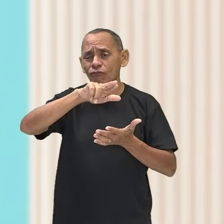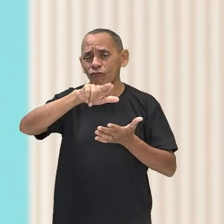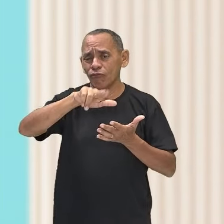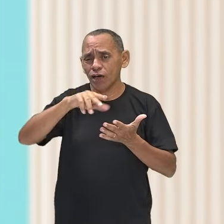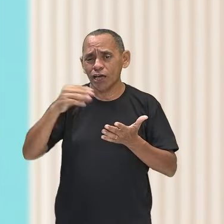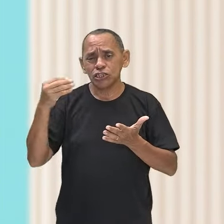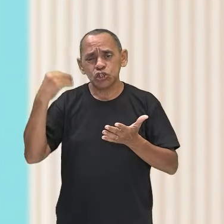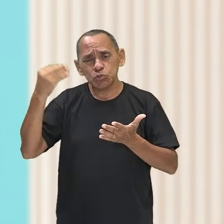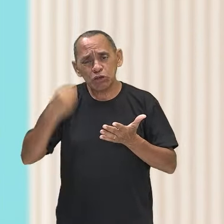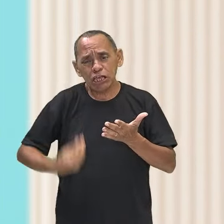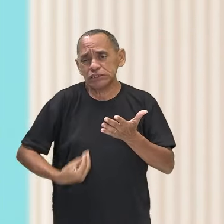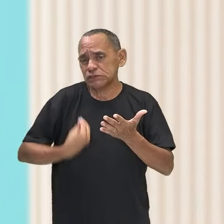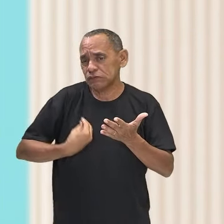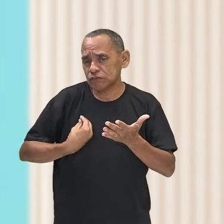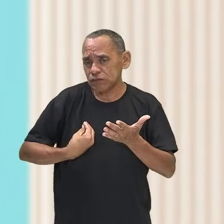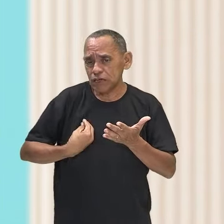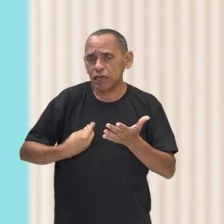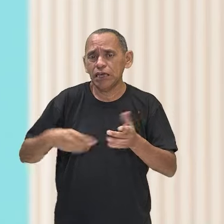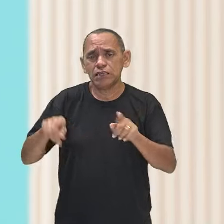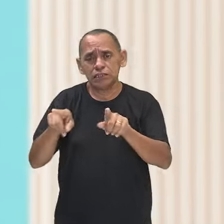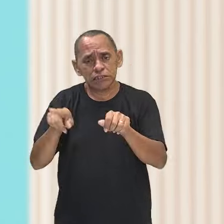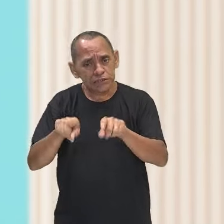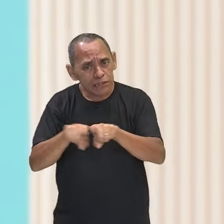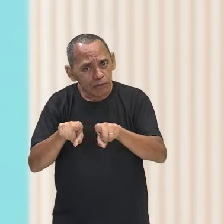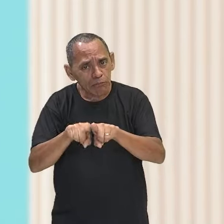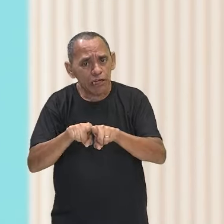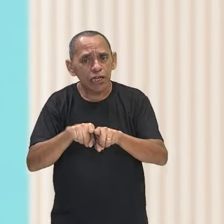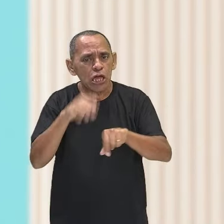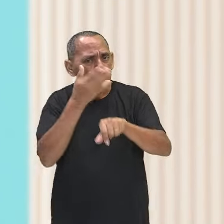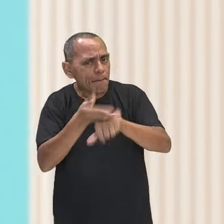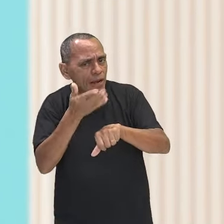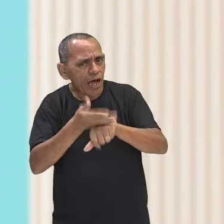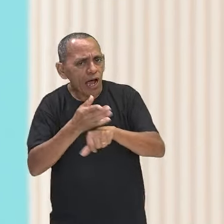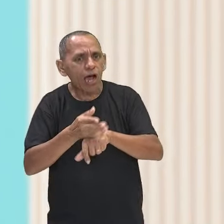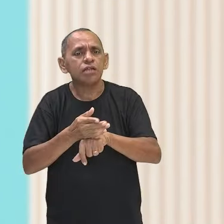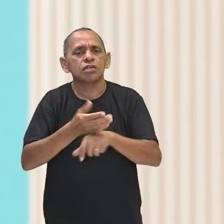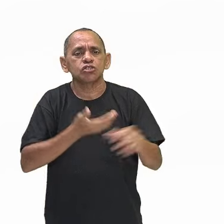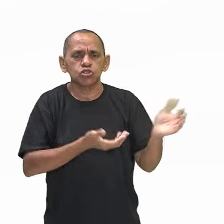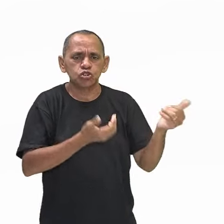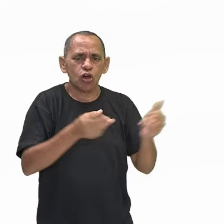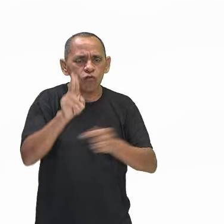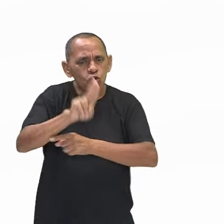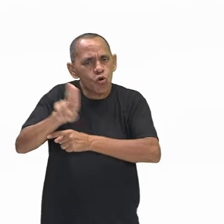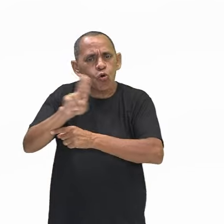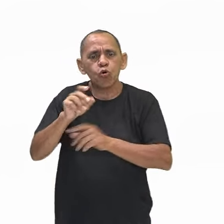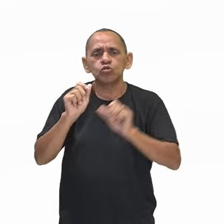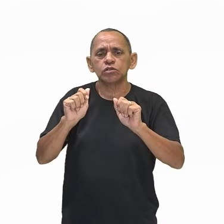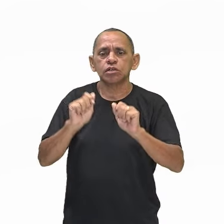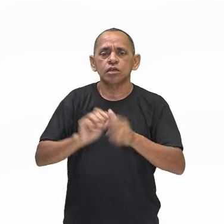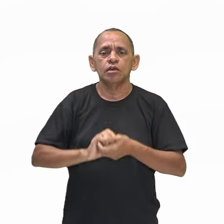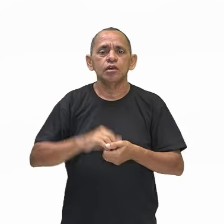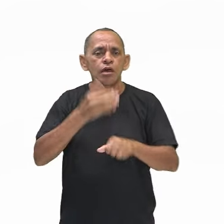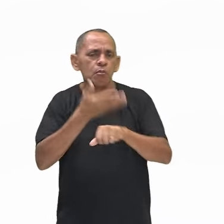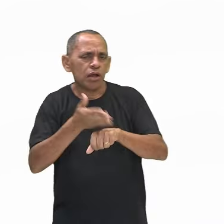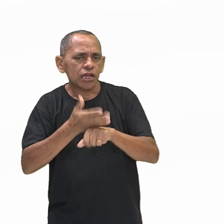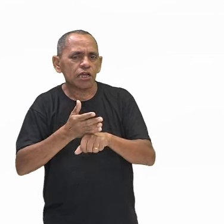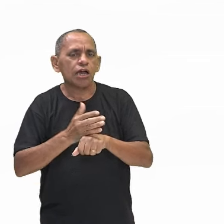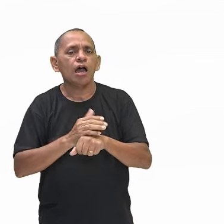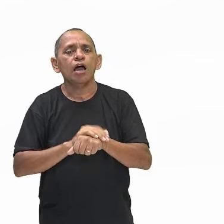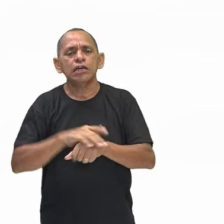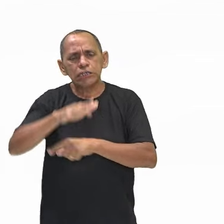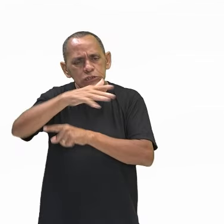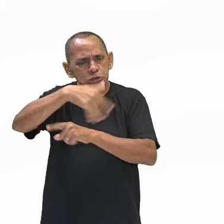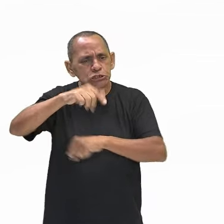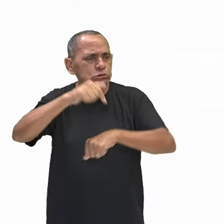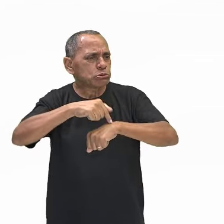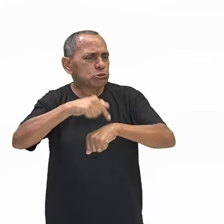que o jovem usa para se divertir, para praticar no seu tempo de lazer, seja